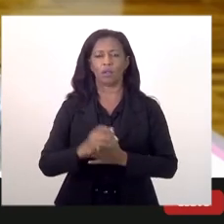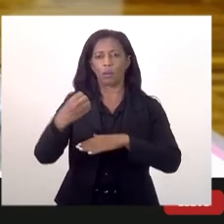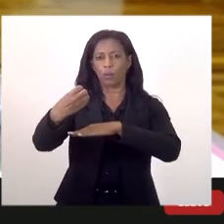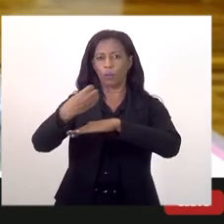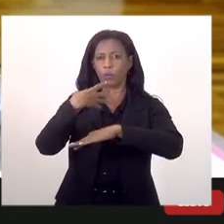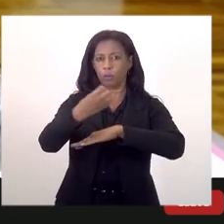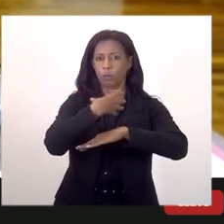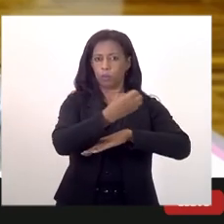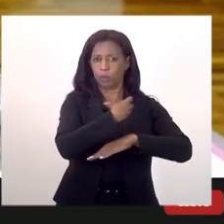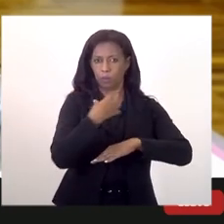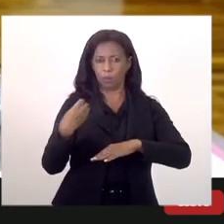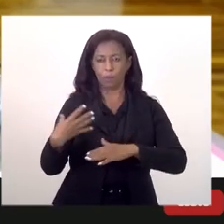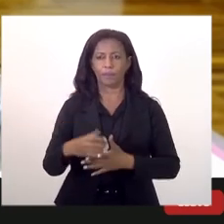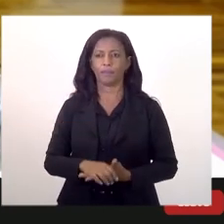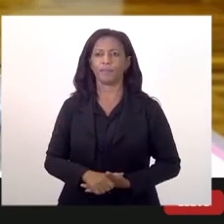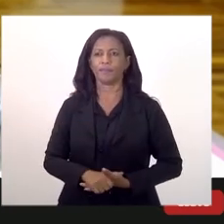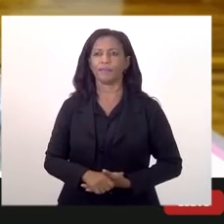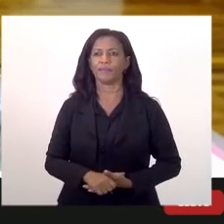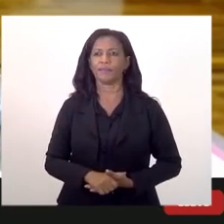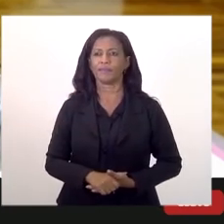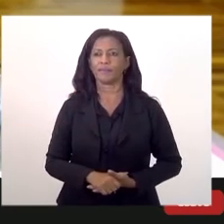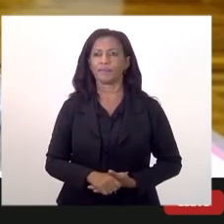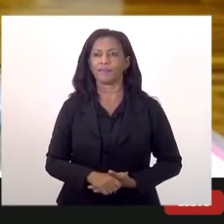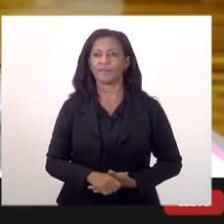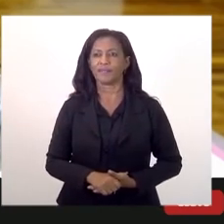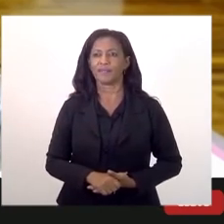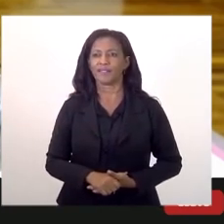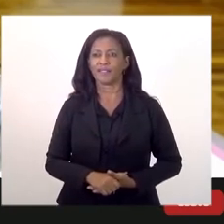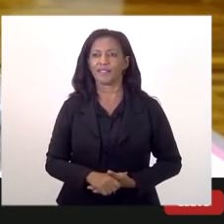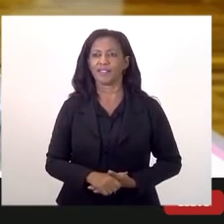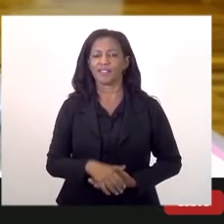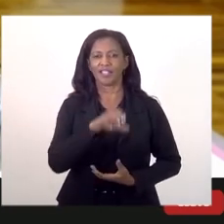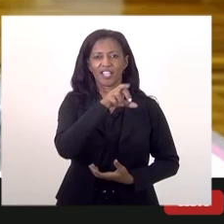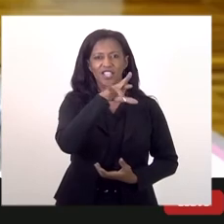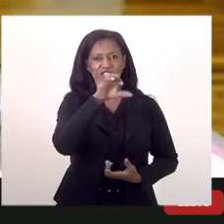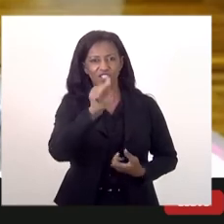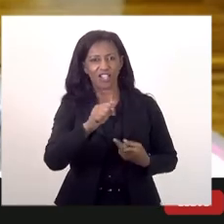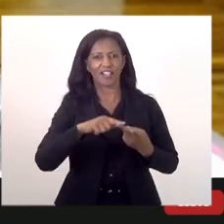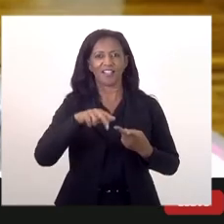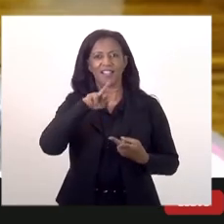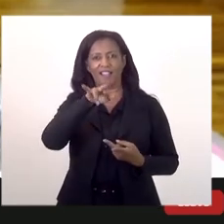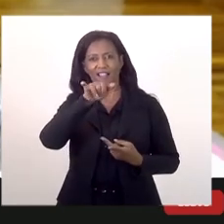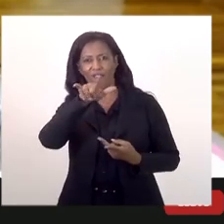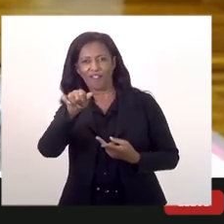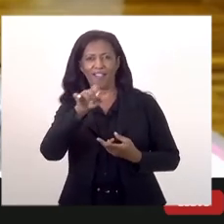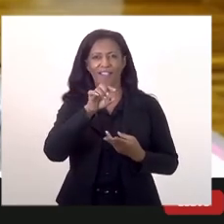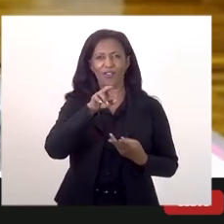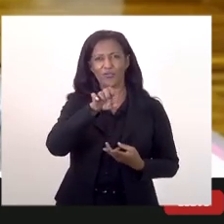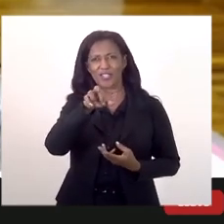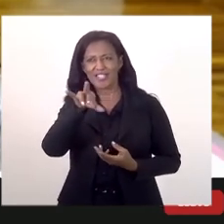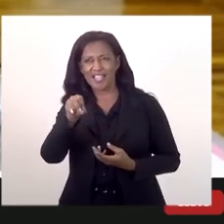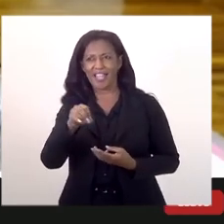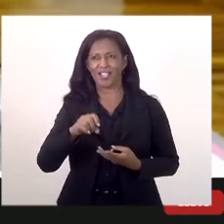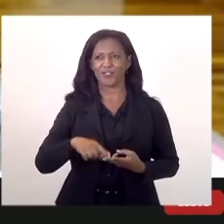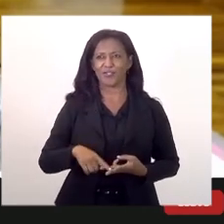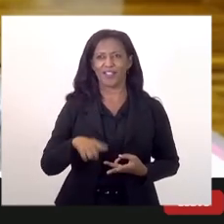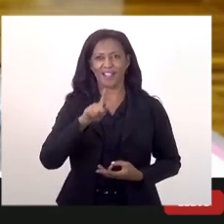as contribuições dona Denise Cristiane Rafael Claudistone Eduardo Sérgio